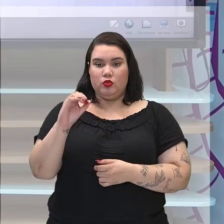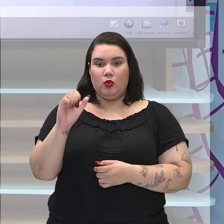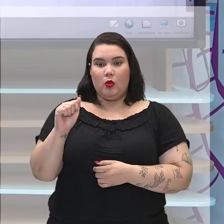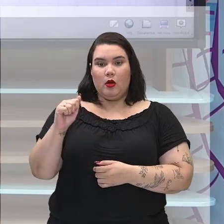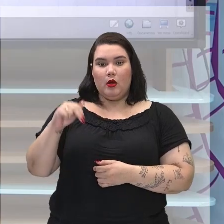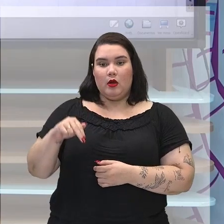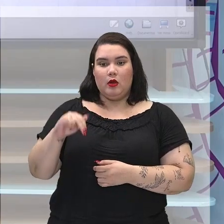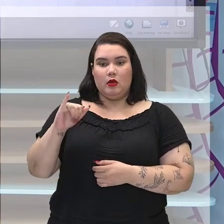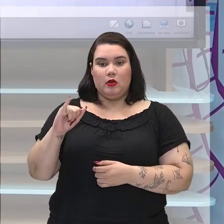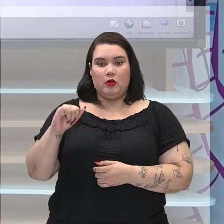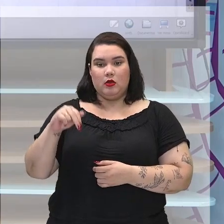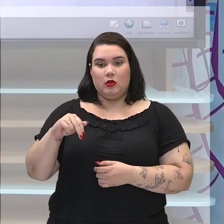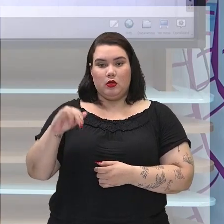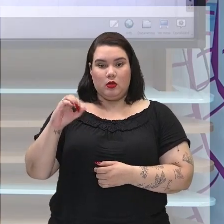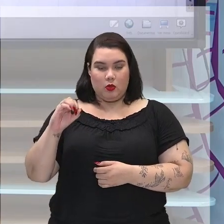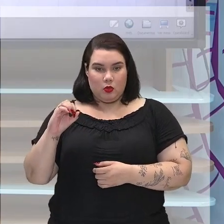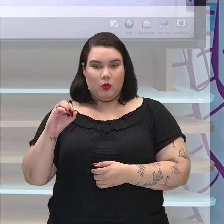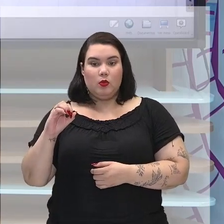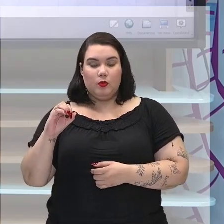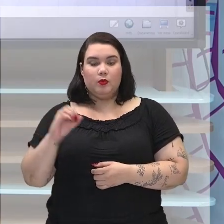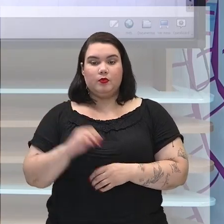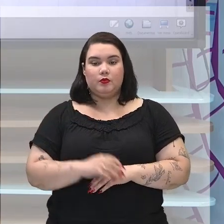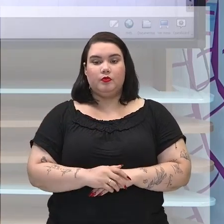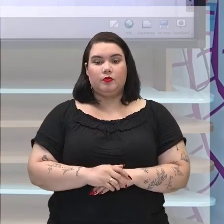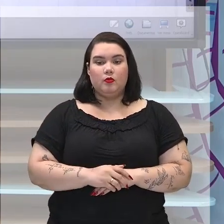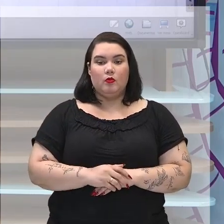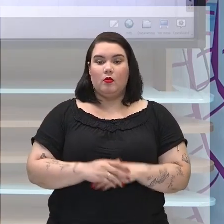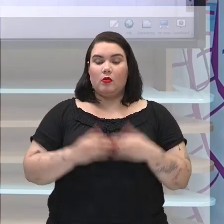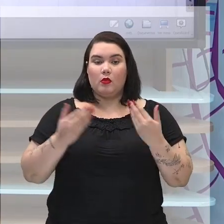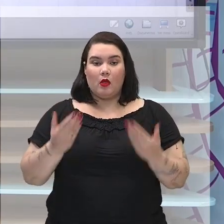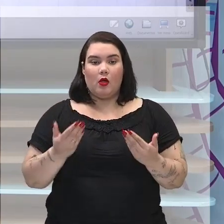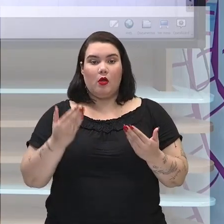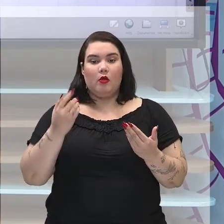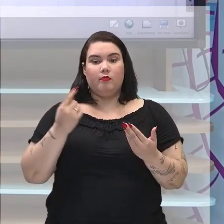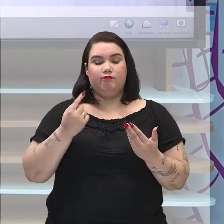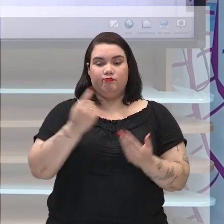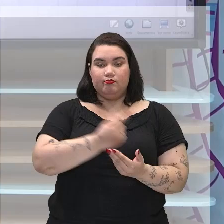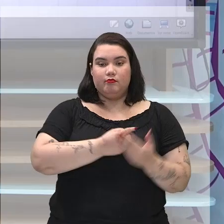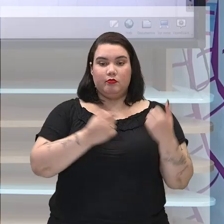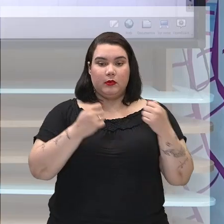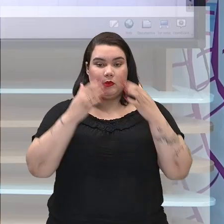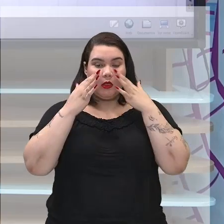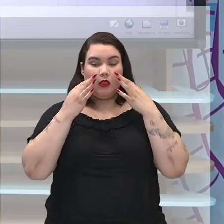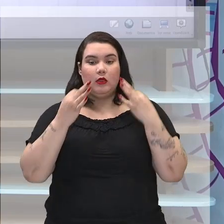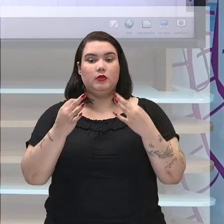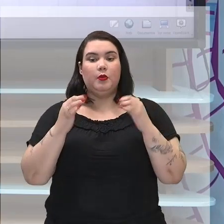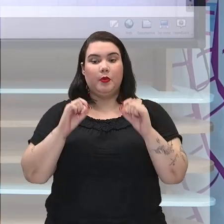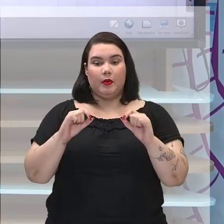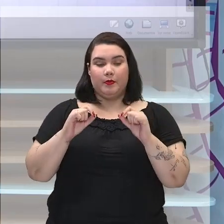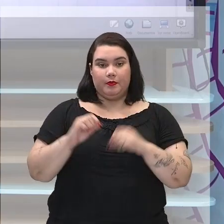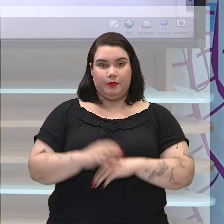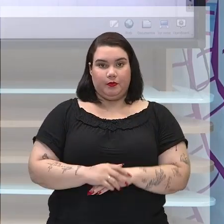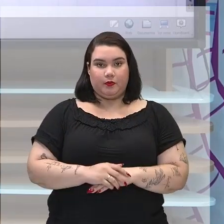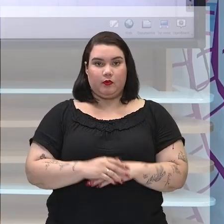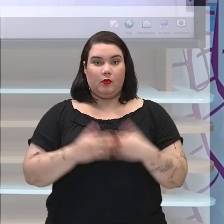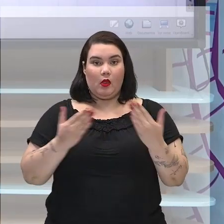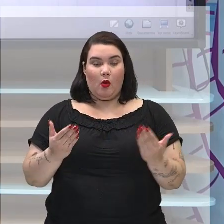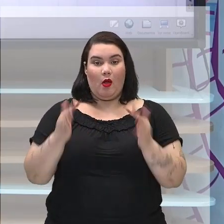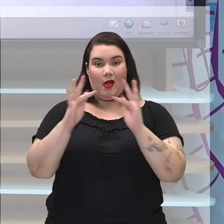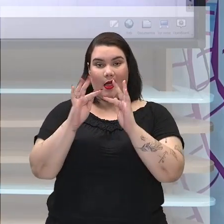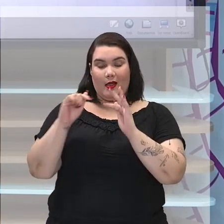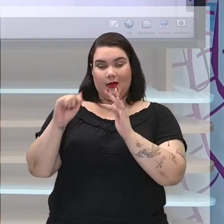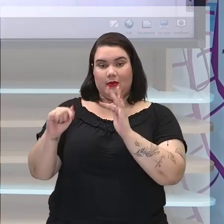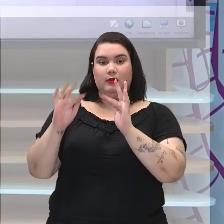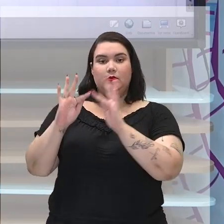é importante atentarmos que, a partir do momento que a coroa, que a família real portuguesa chega ao Brasil,